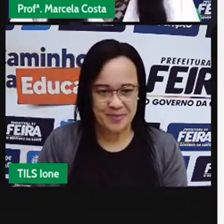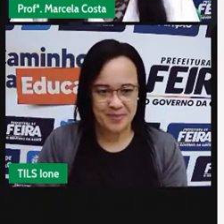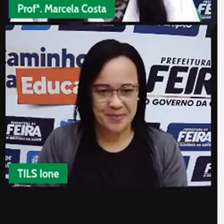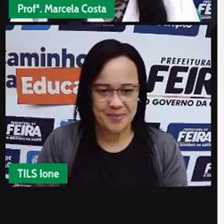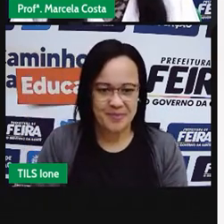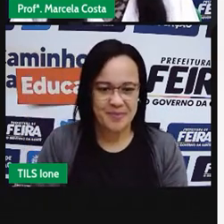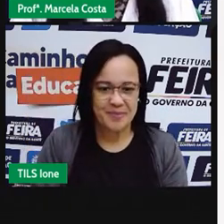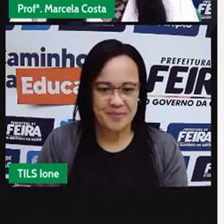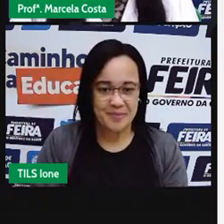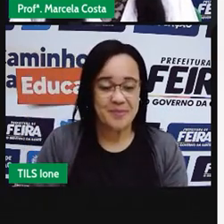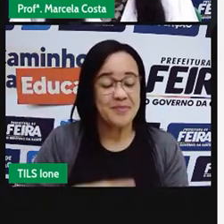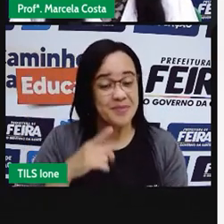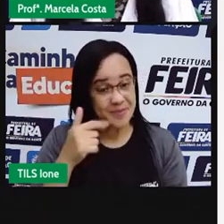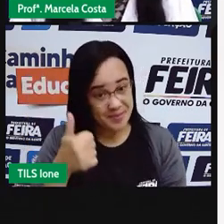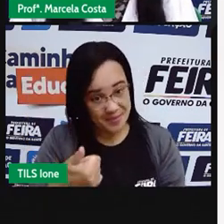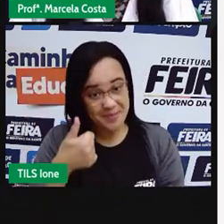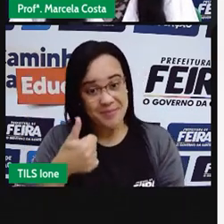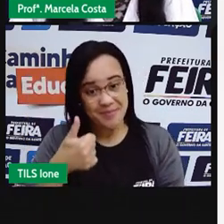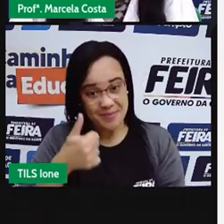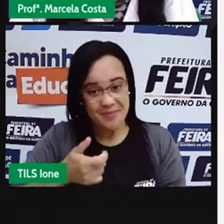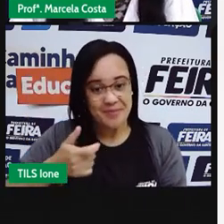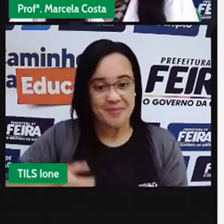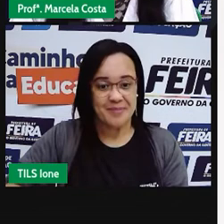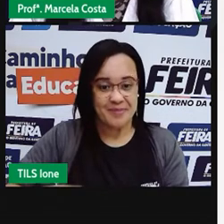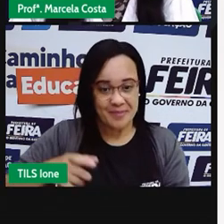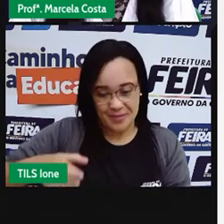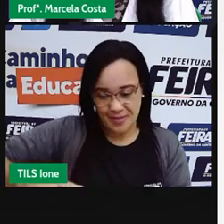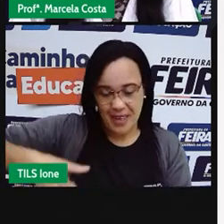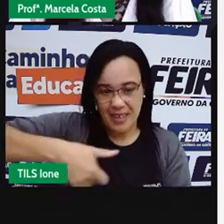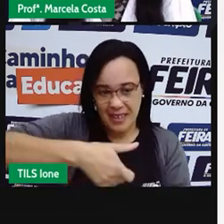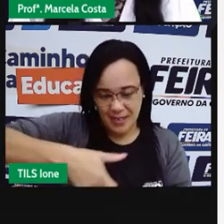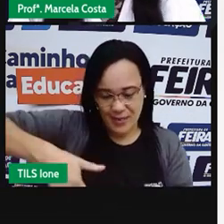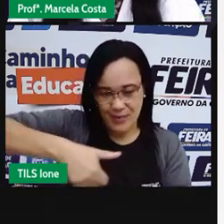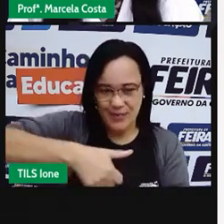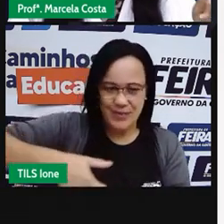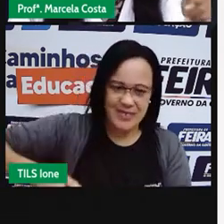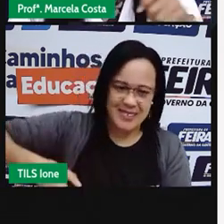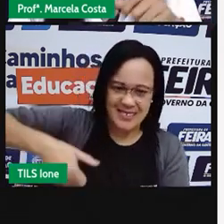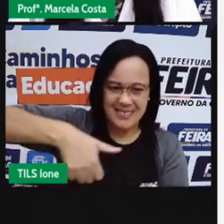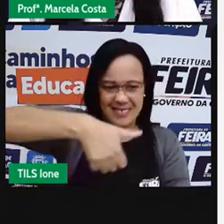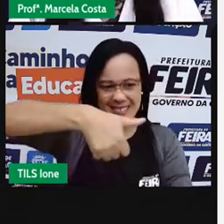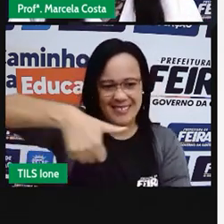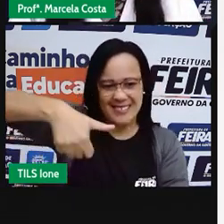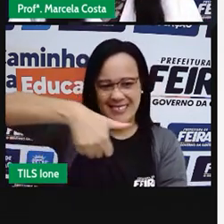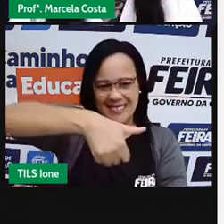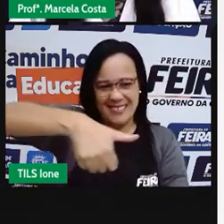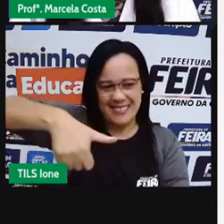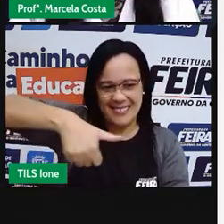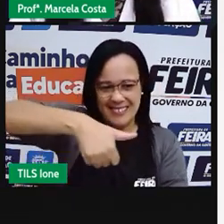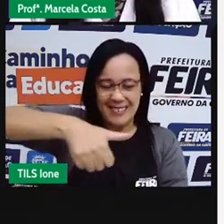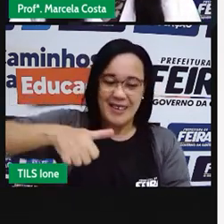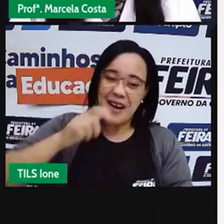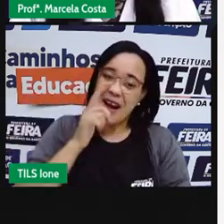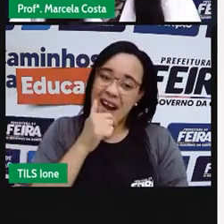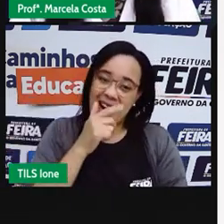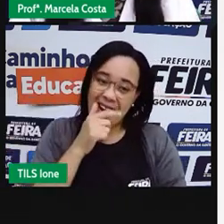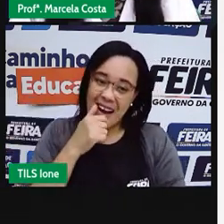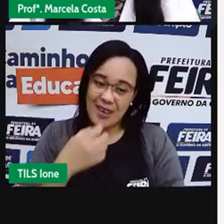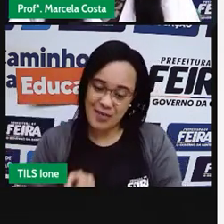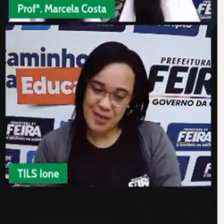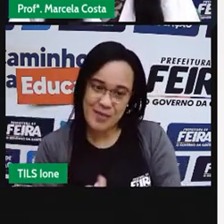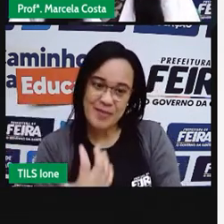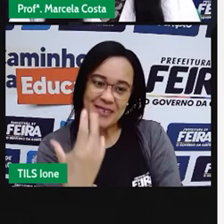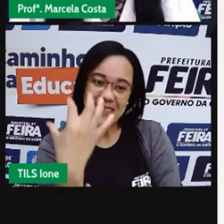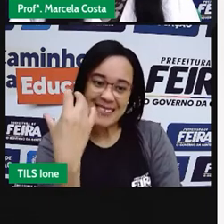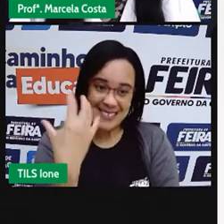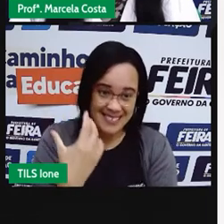Molhar as plantas usando ali um enregrador, não tomandeira. Enregrador, não